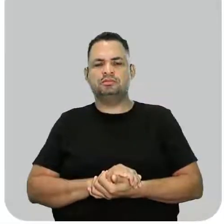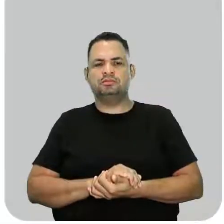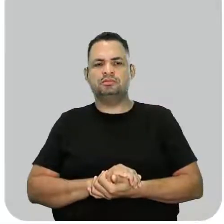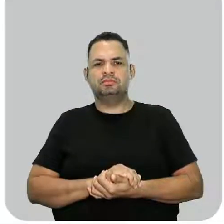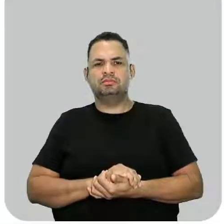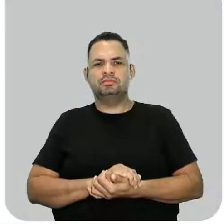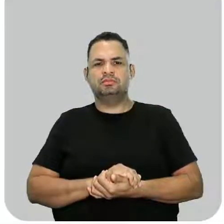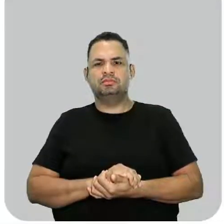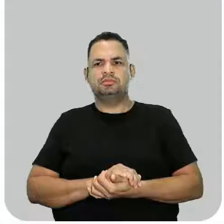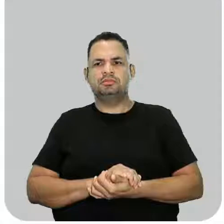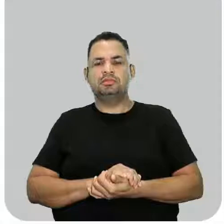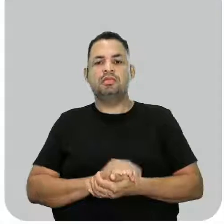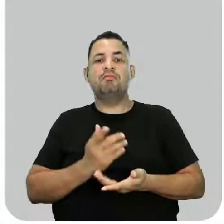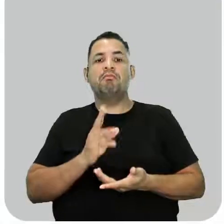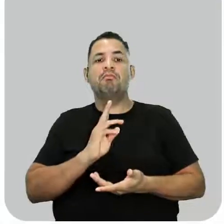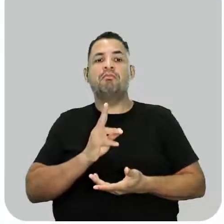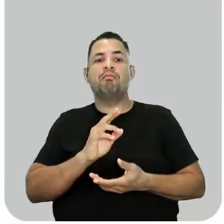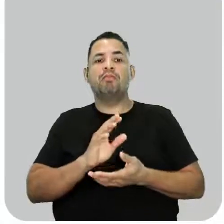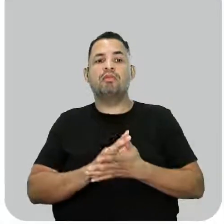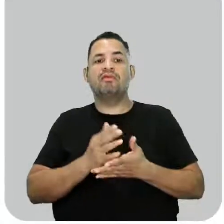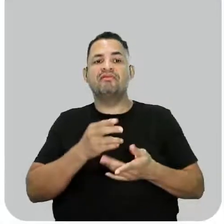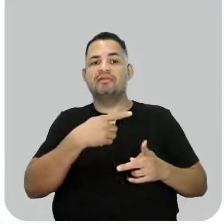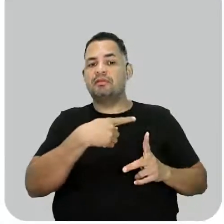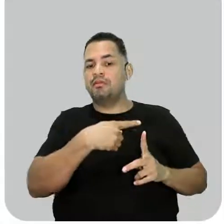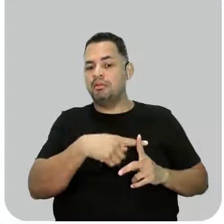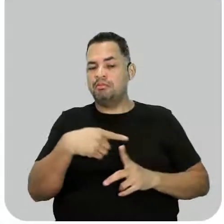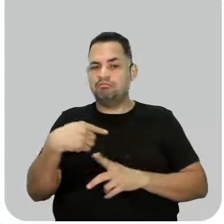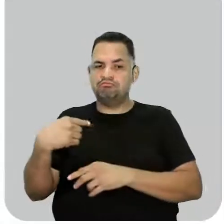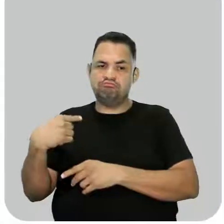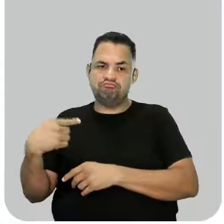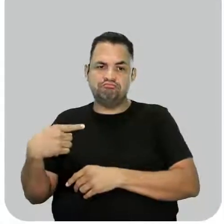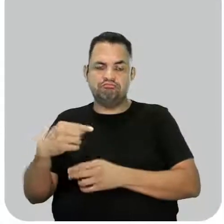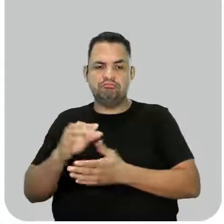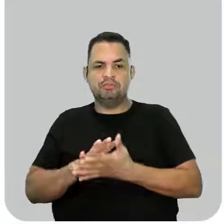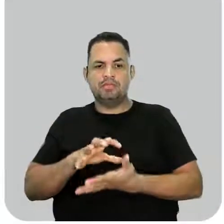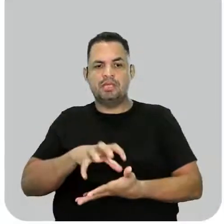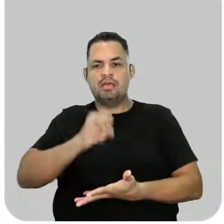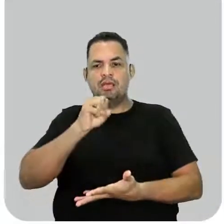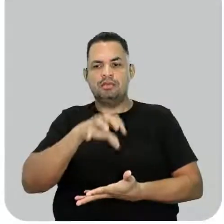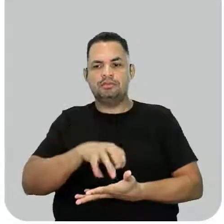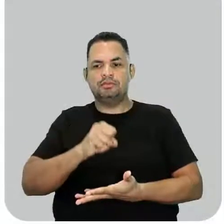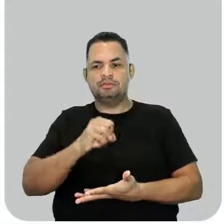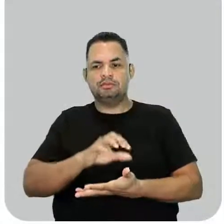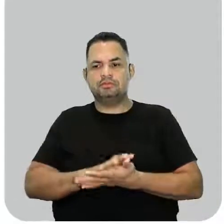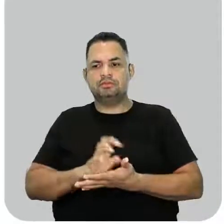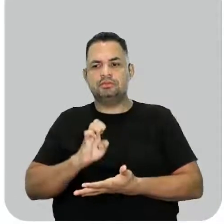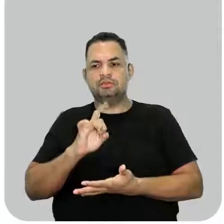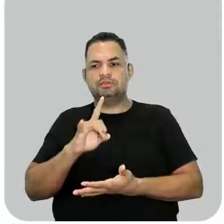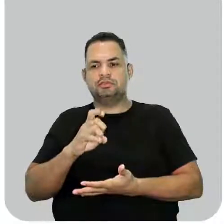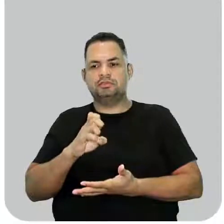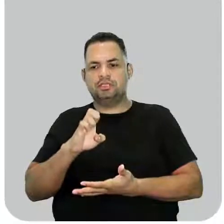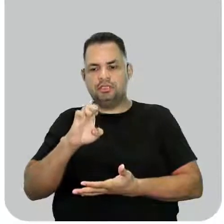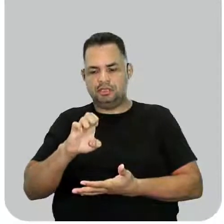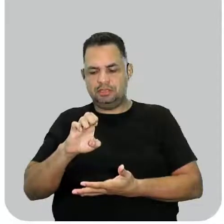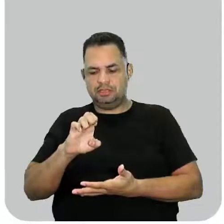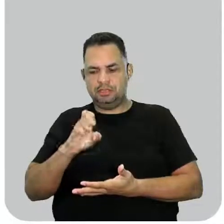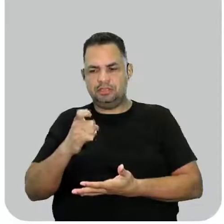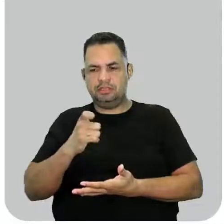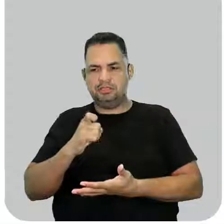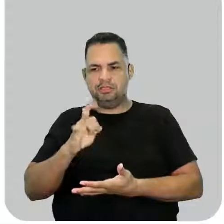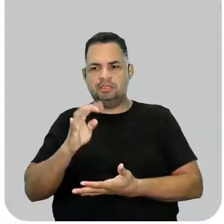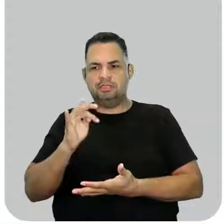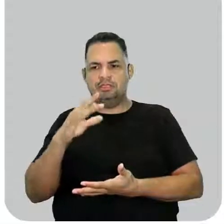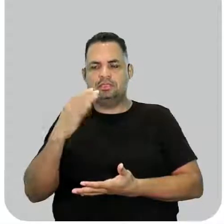o processo que é realizado pela polaridade, que nesse caso vai ser a extração. Na